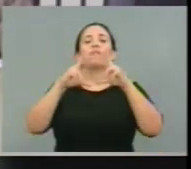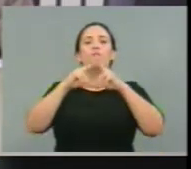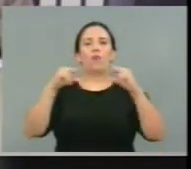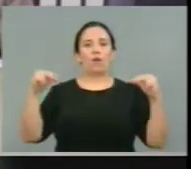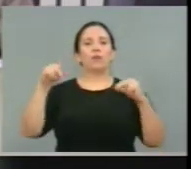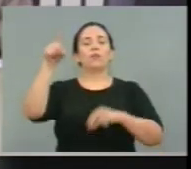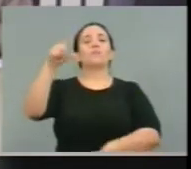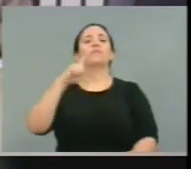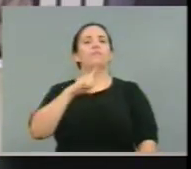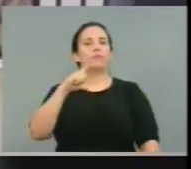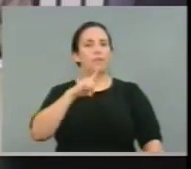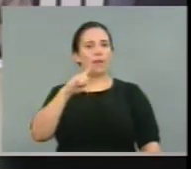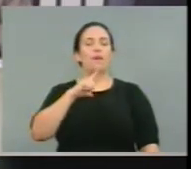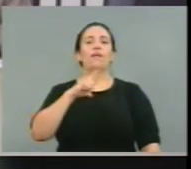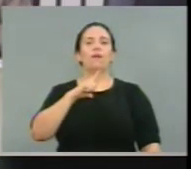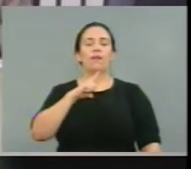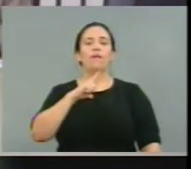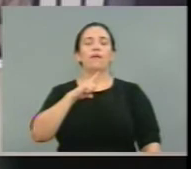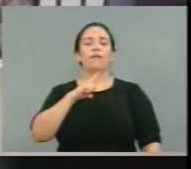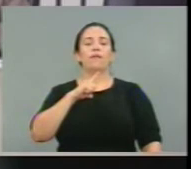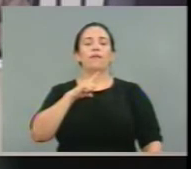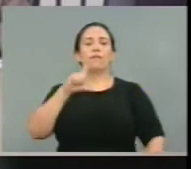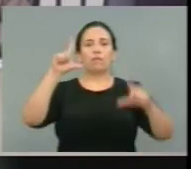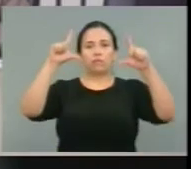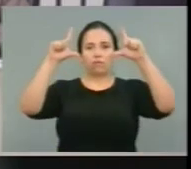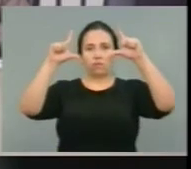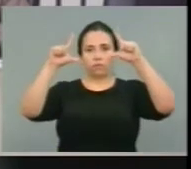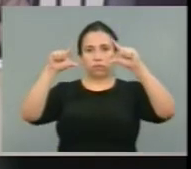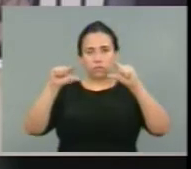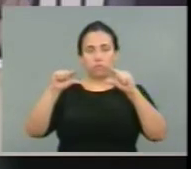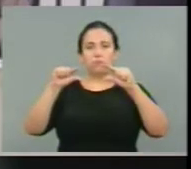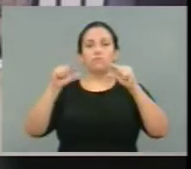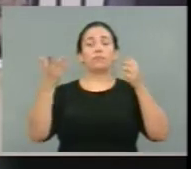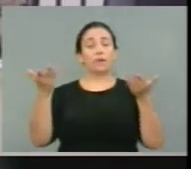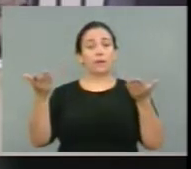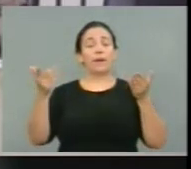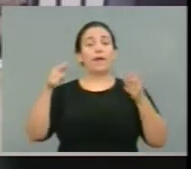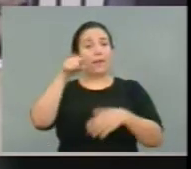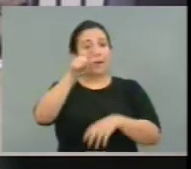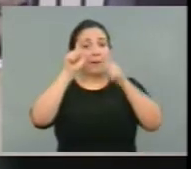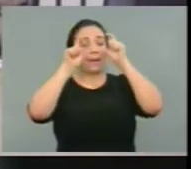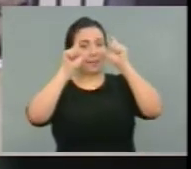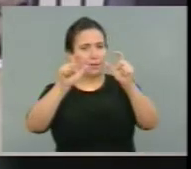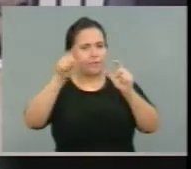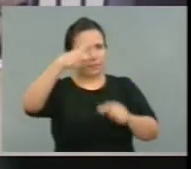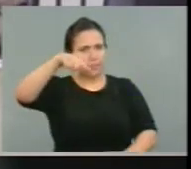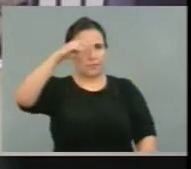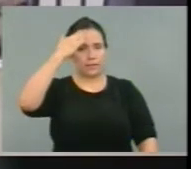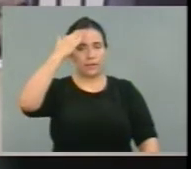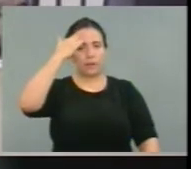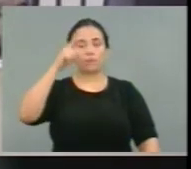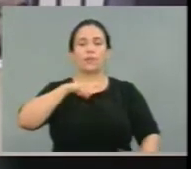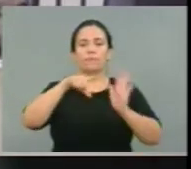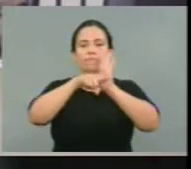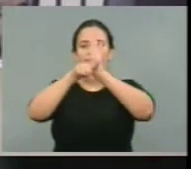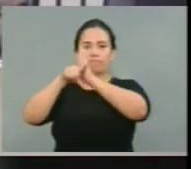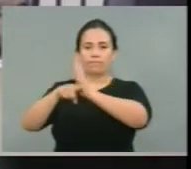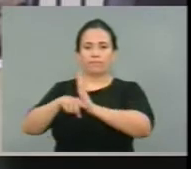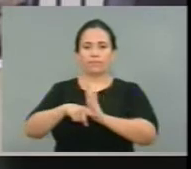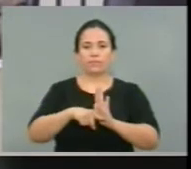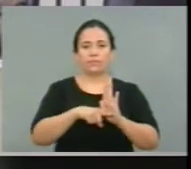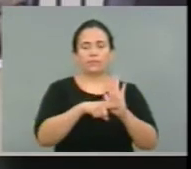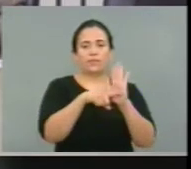também. Mas, o que eu acho interessante é que você sabe disso, que tem um índice chamado Gini,